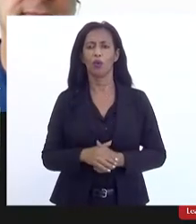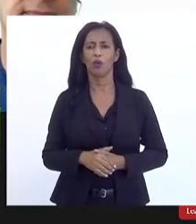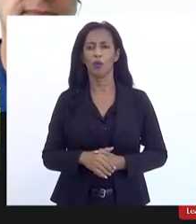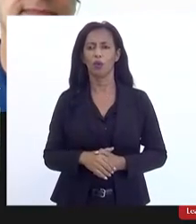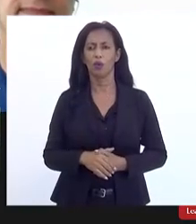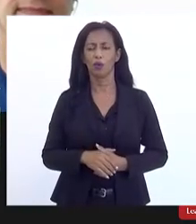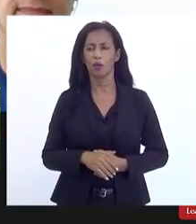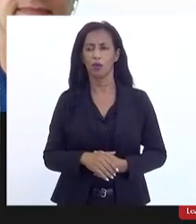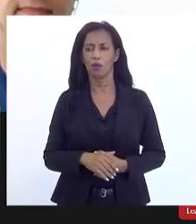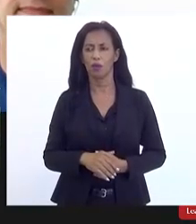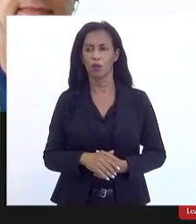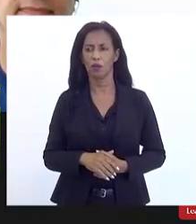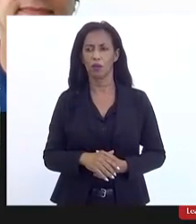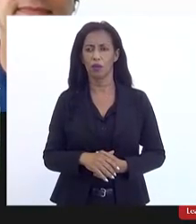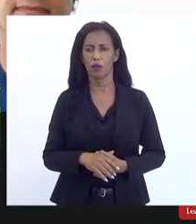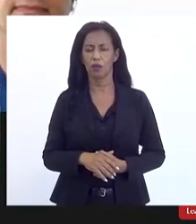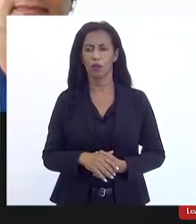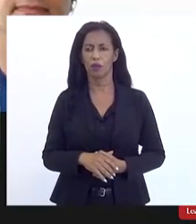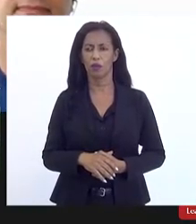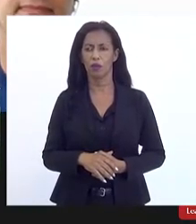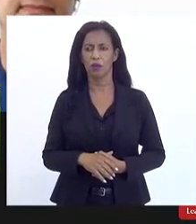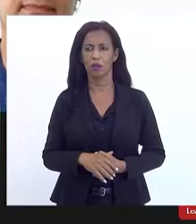Monteiro acho que eu lembro obrigado